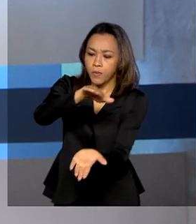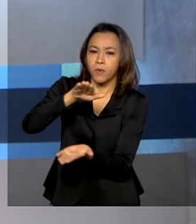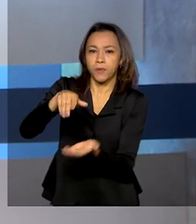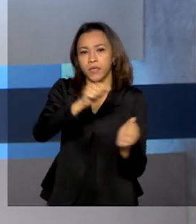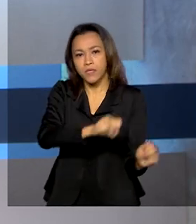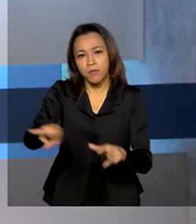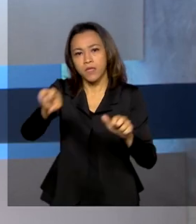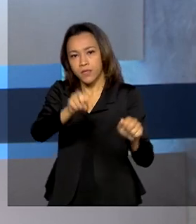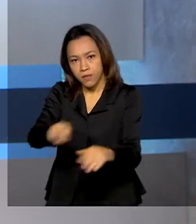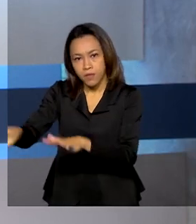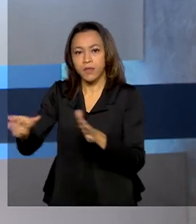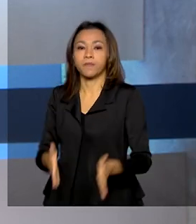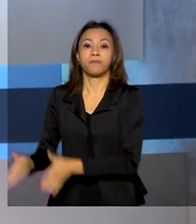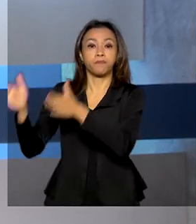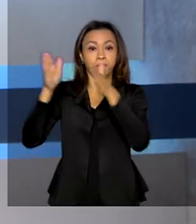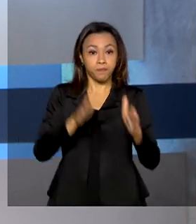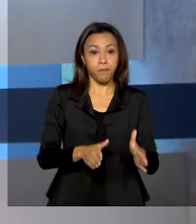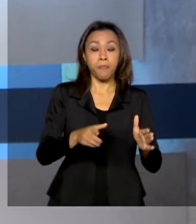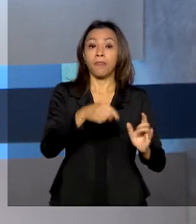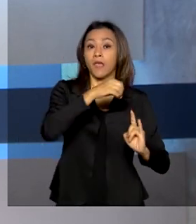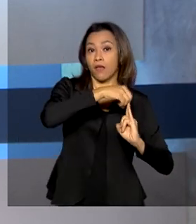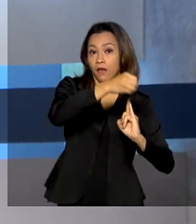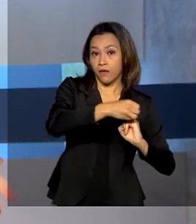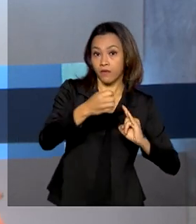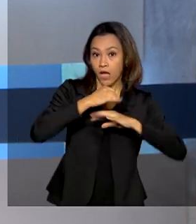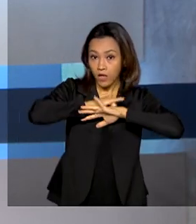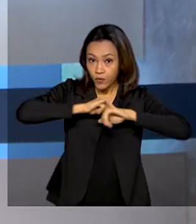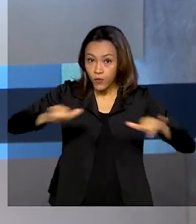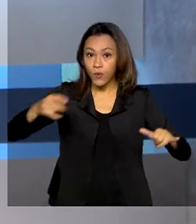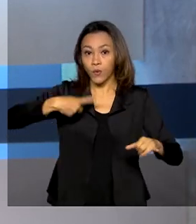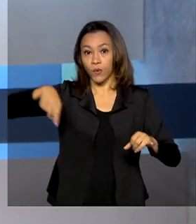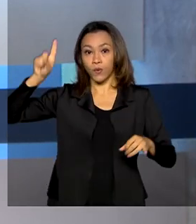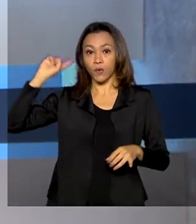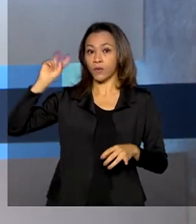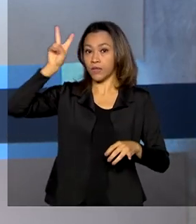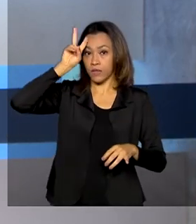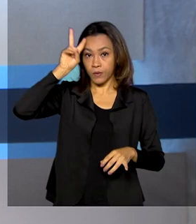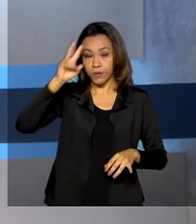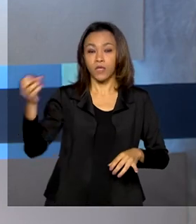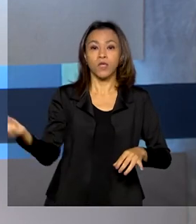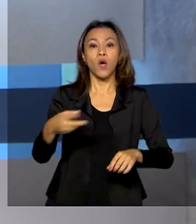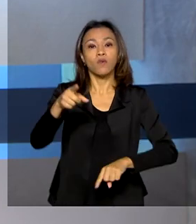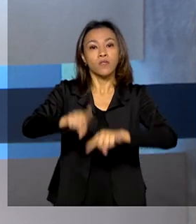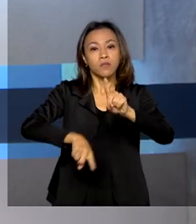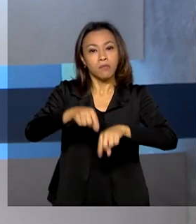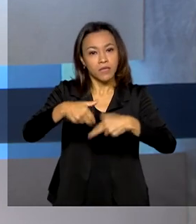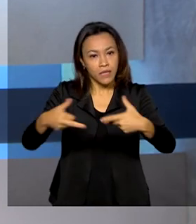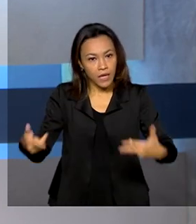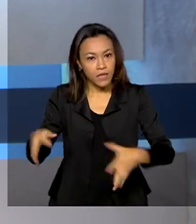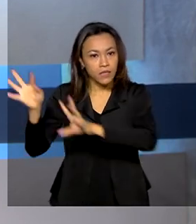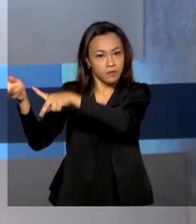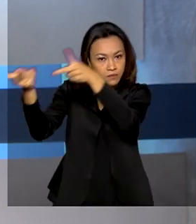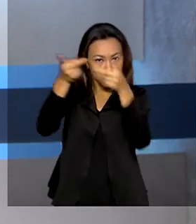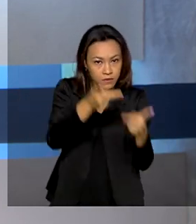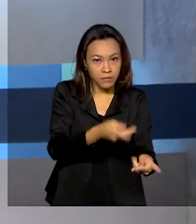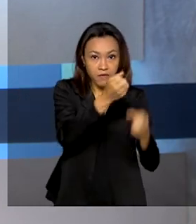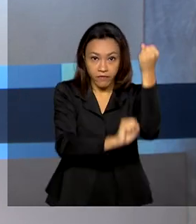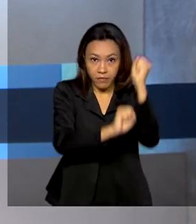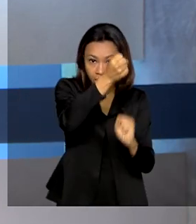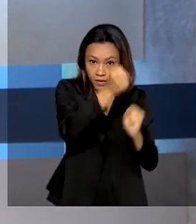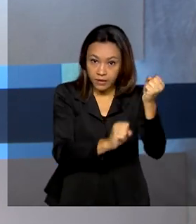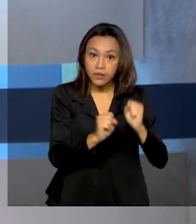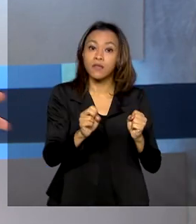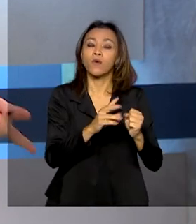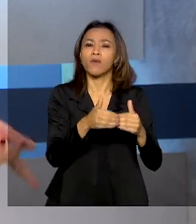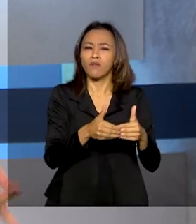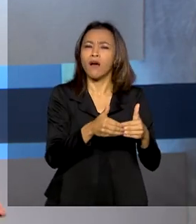E a Fiocruz informou nesta segunda-feira que novas remessas da matéria-prima para a fabricação das vacinas devem chegar ao